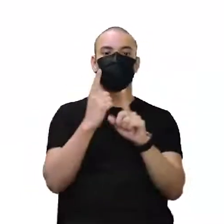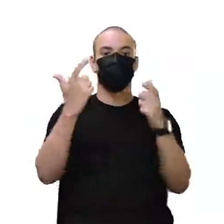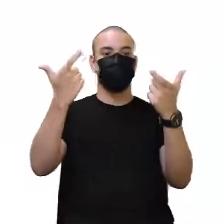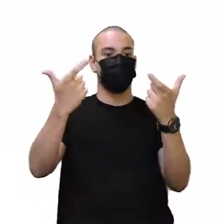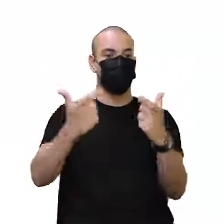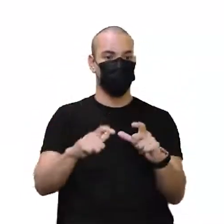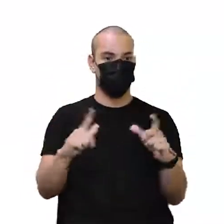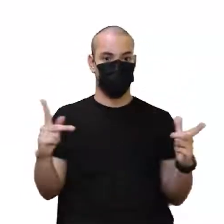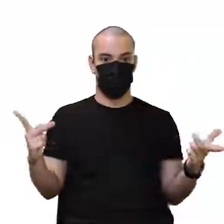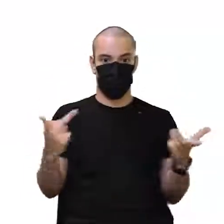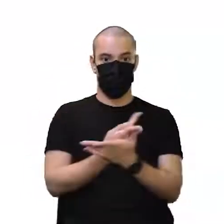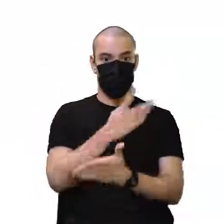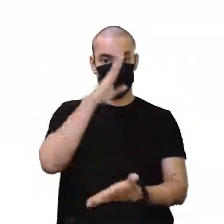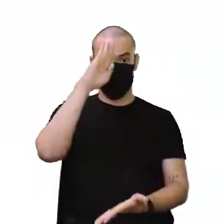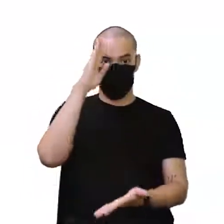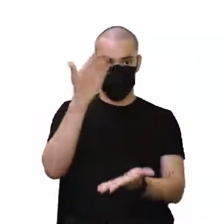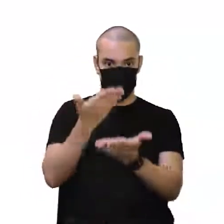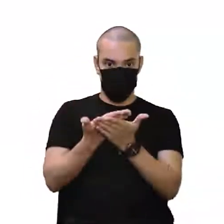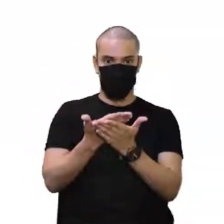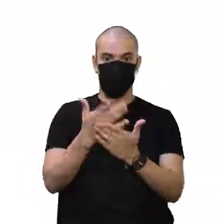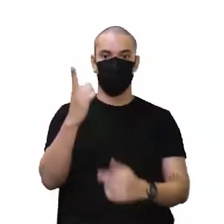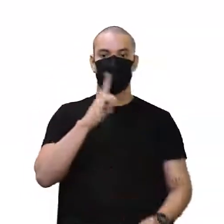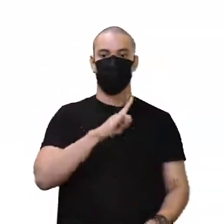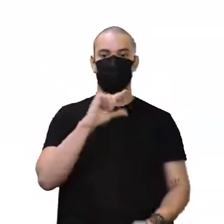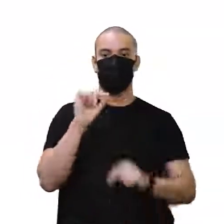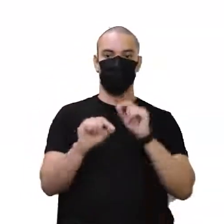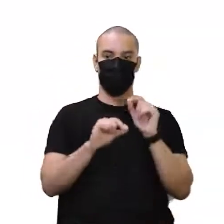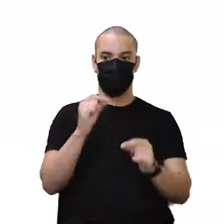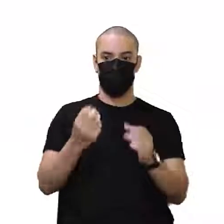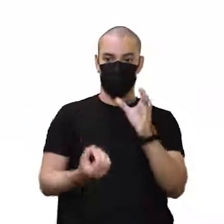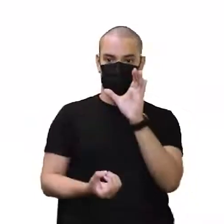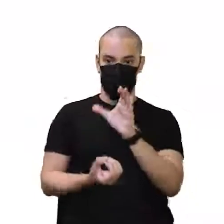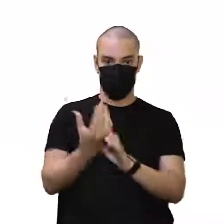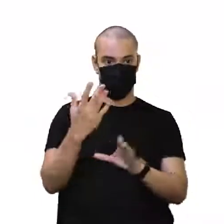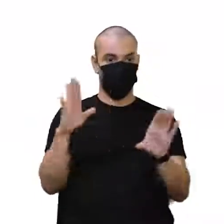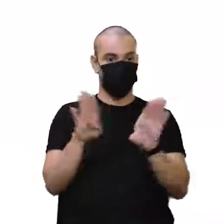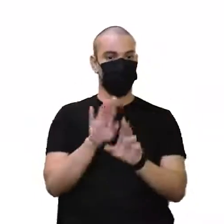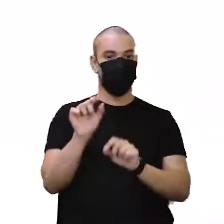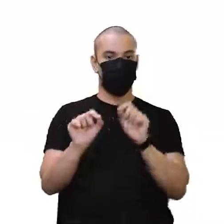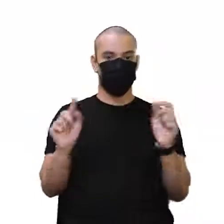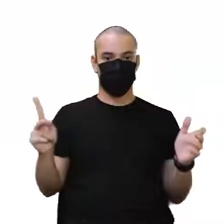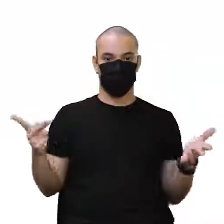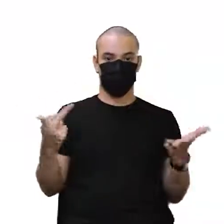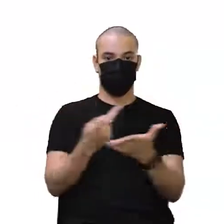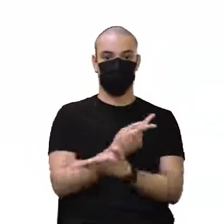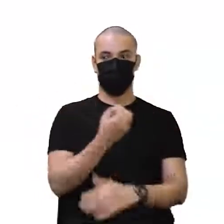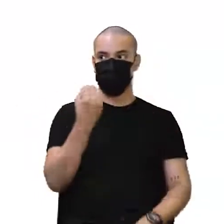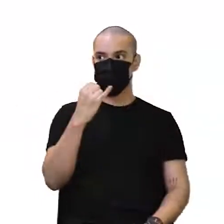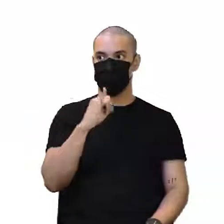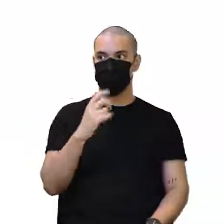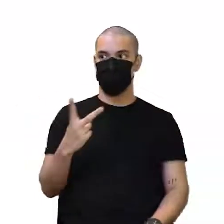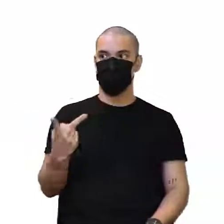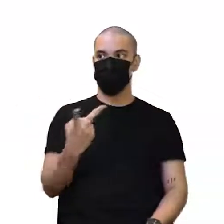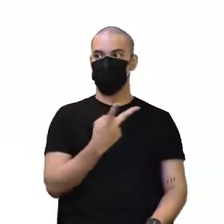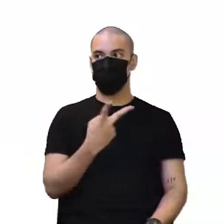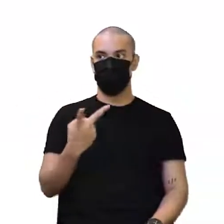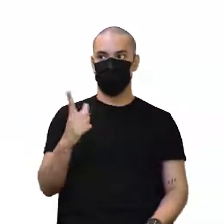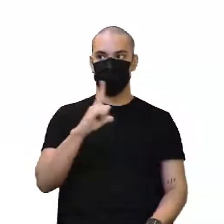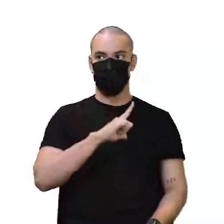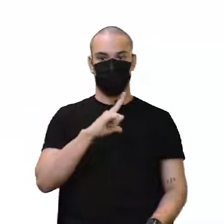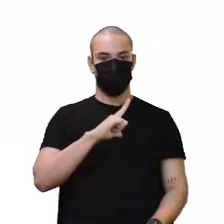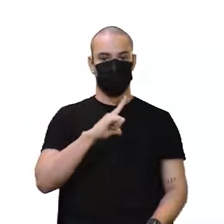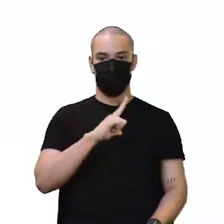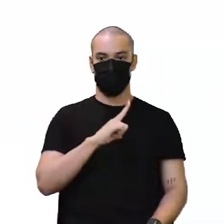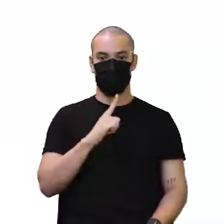local onde acreditava-se que este sêmen era produzido e o que ocorreria se ambos os pais tivessem